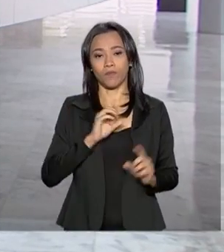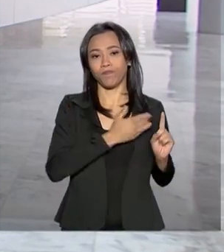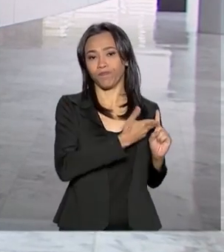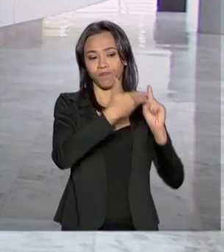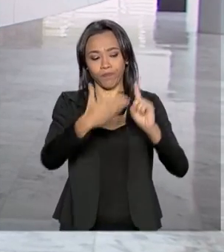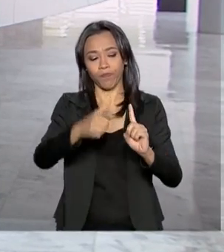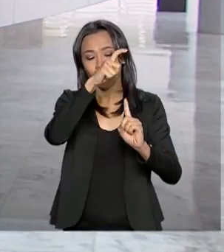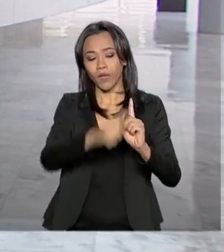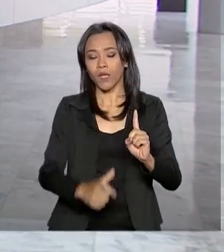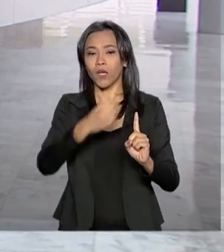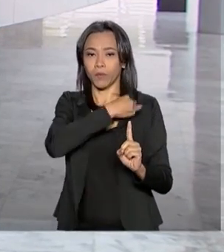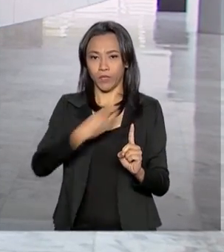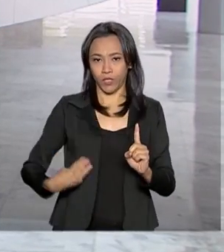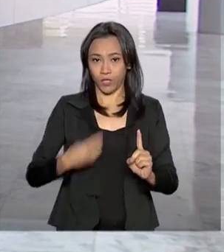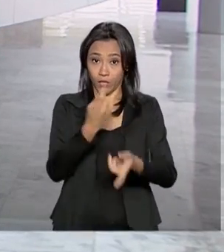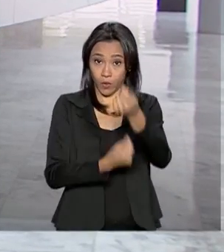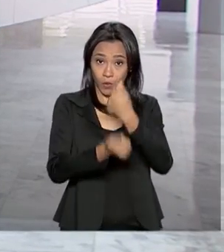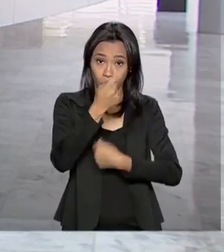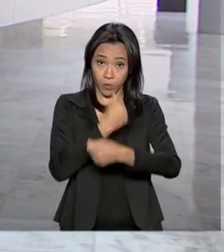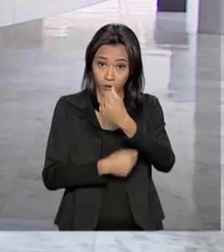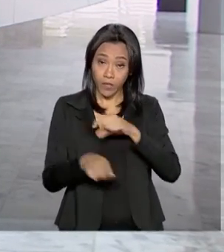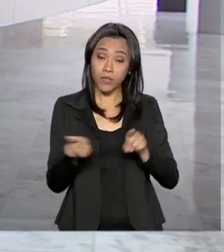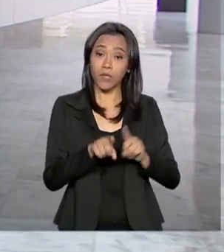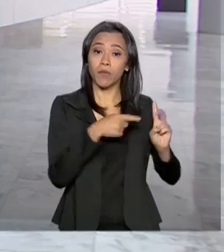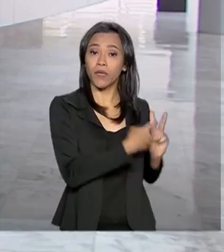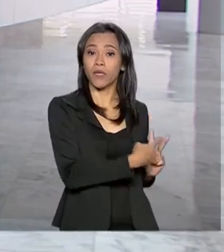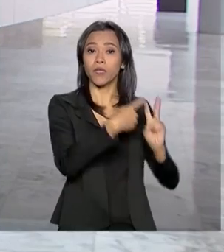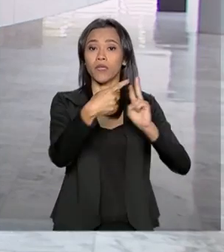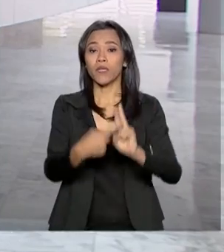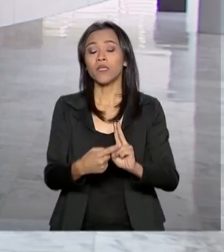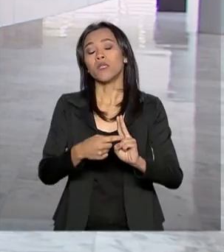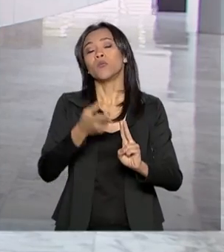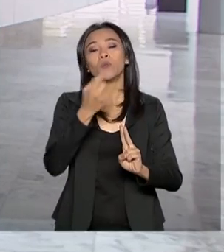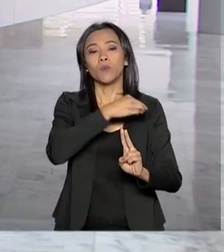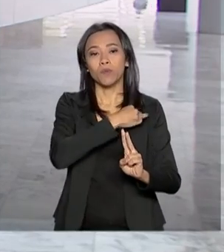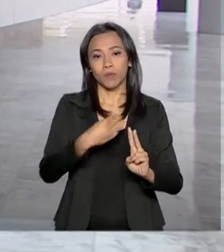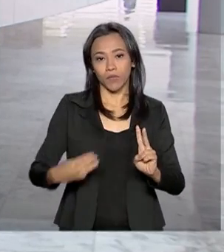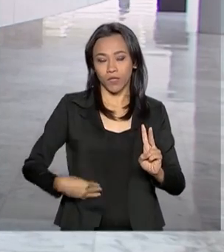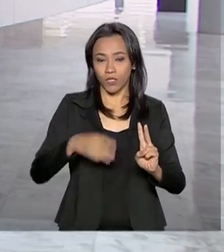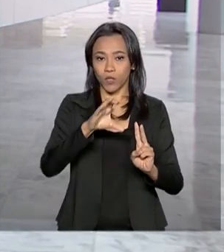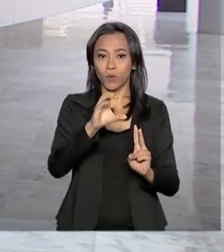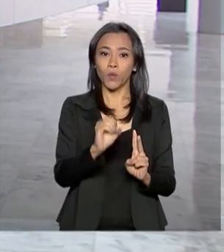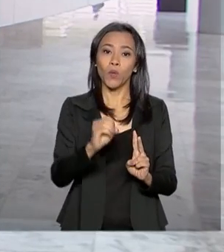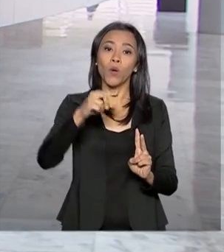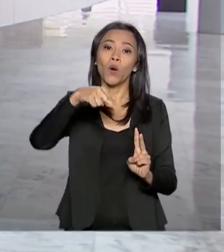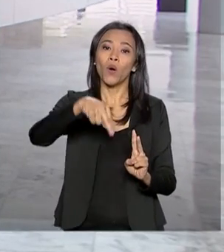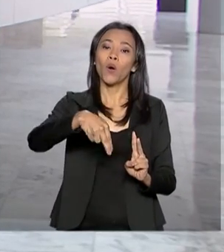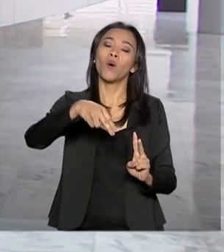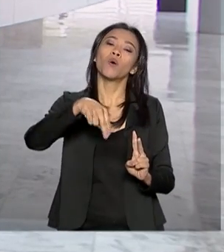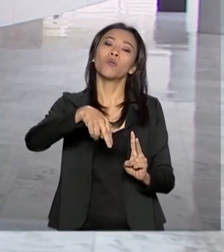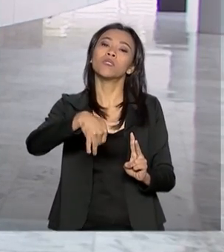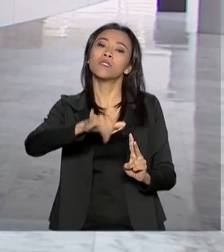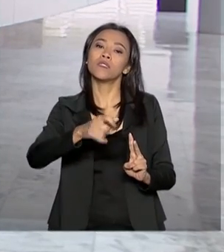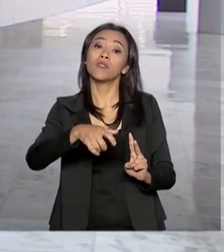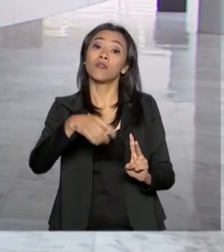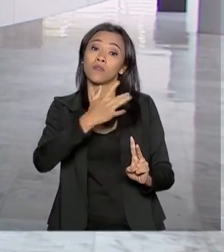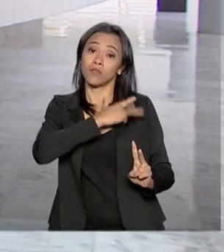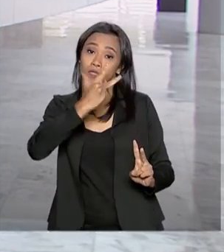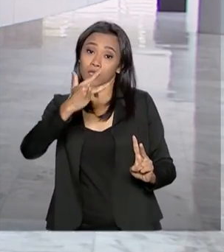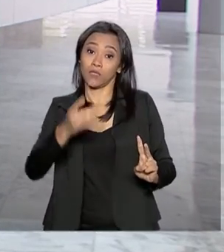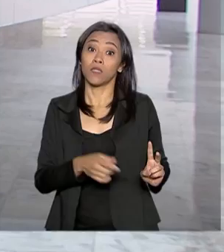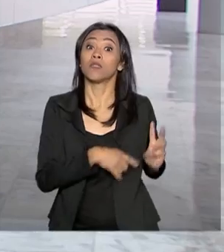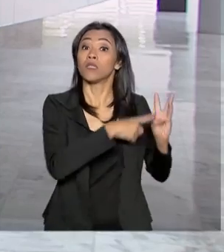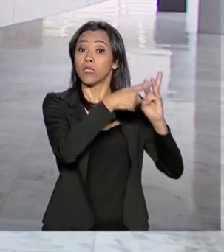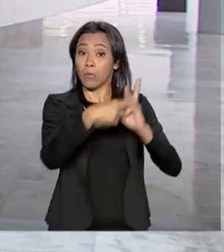Economia, Paulo Guedes, e o ministro da Casa Civil, Onyx Lorenzoni. Também participam desse encontro o presidente do Grupo